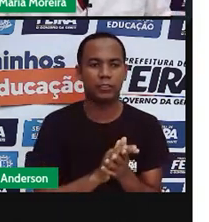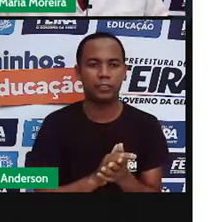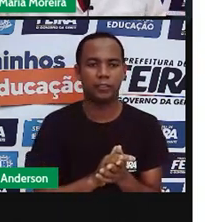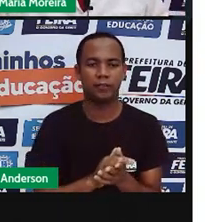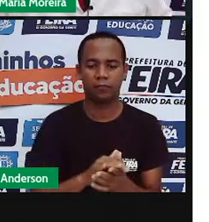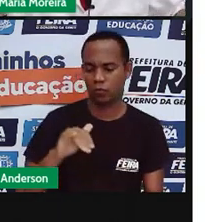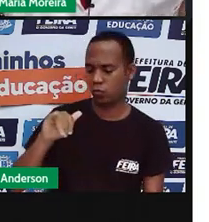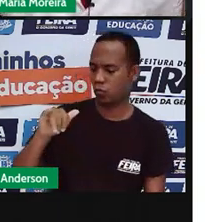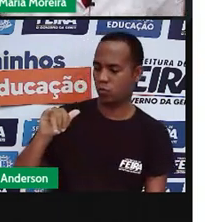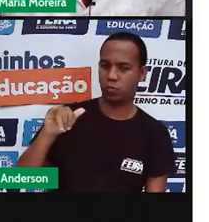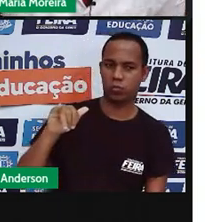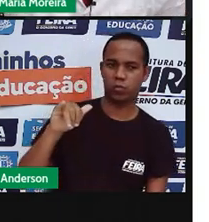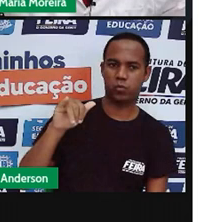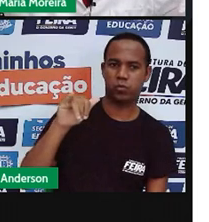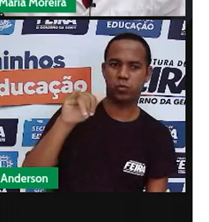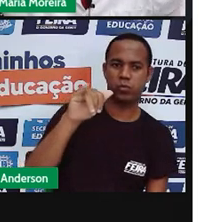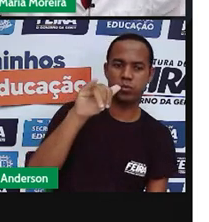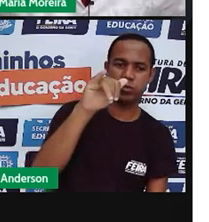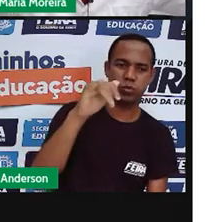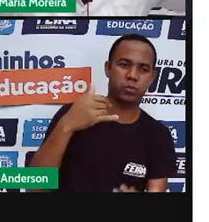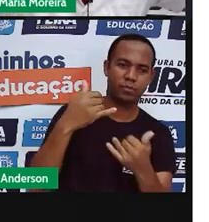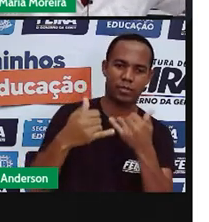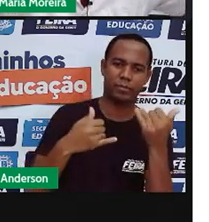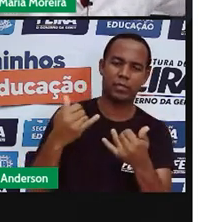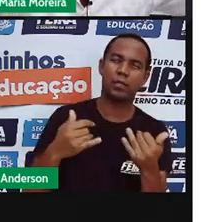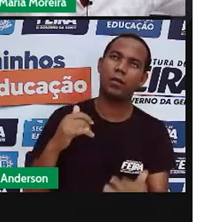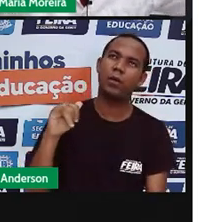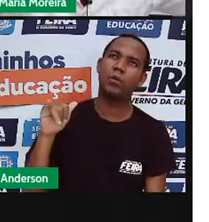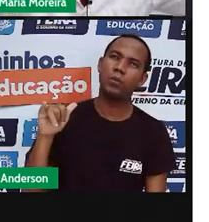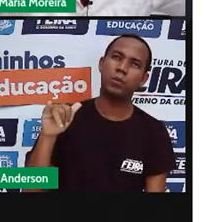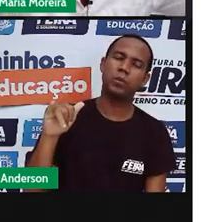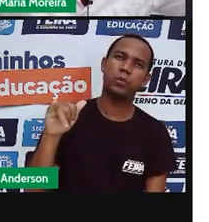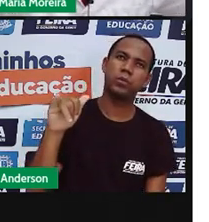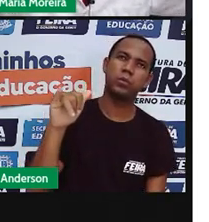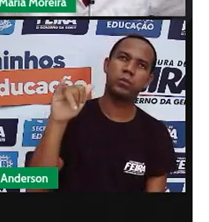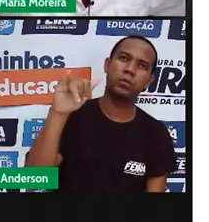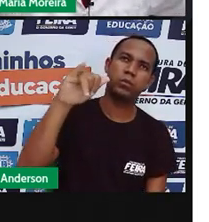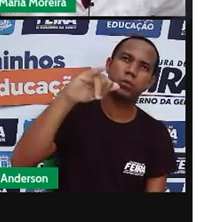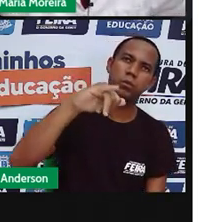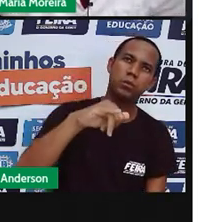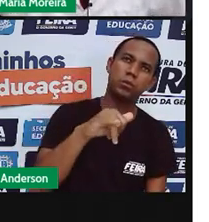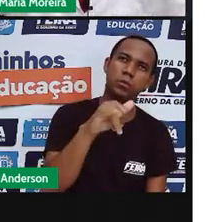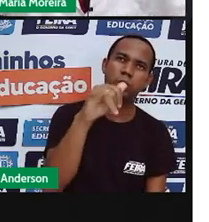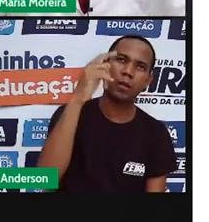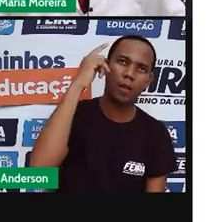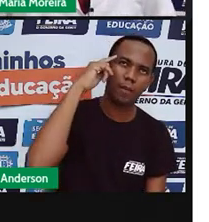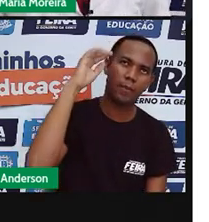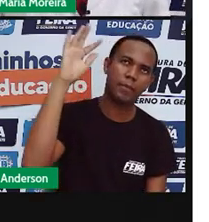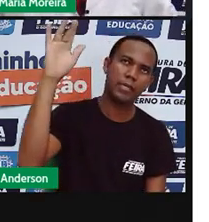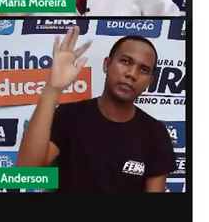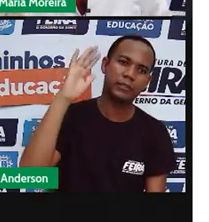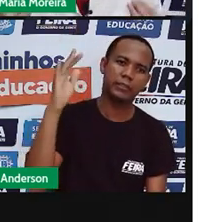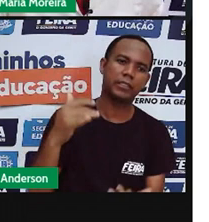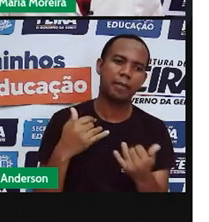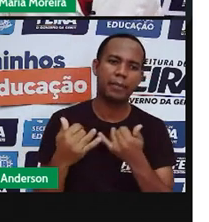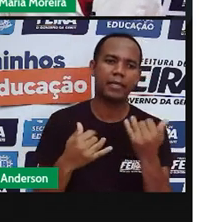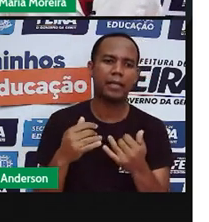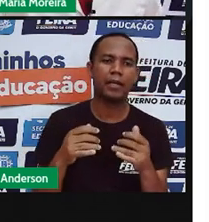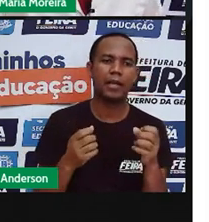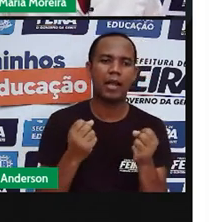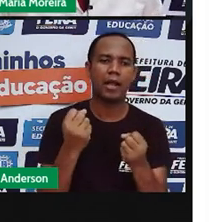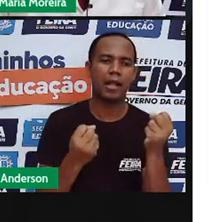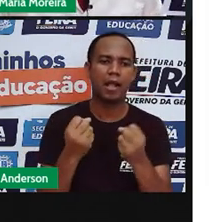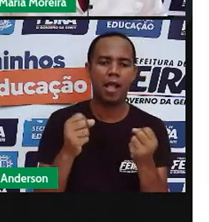avião, por exemplo, você tem que utilizar a imaginação para conseguir pensar em como ele irá se mover, o carrinho, a mesma coisa. Então, hoje, com a